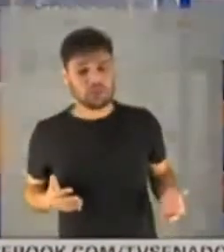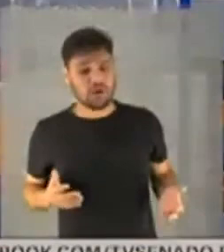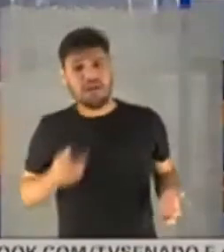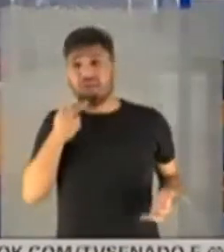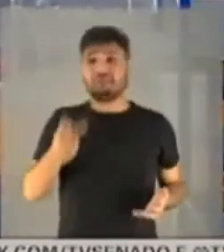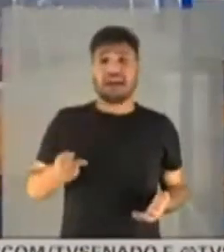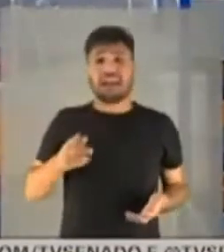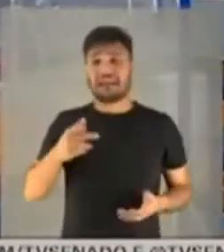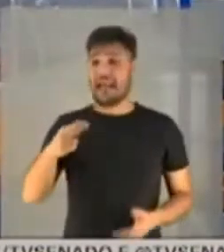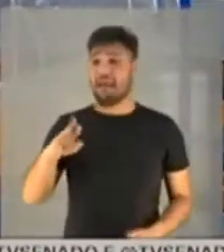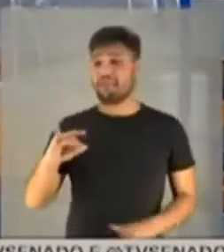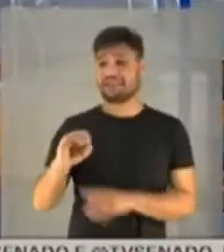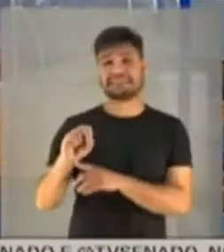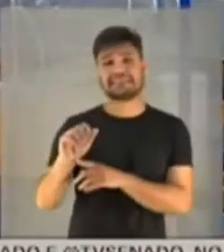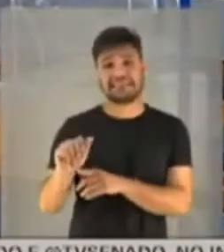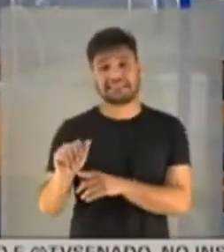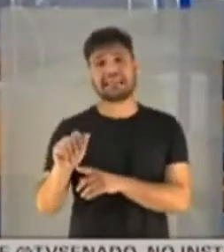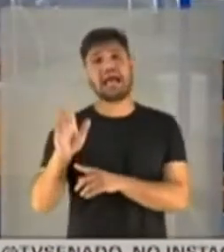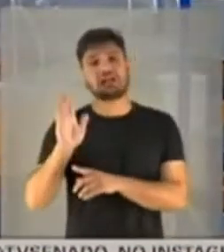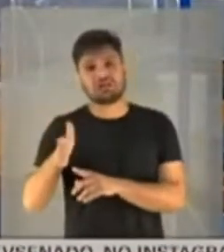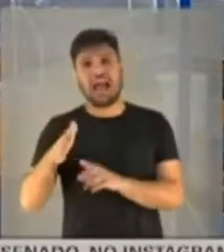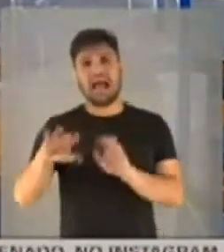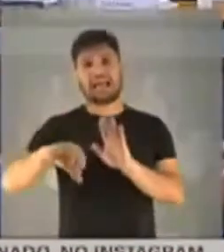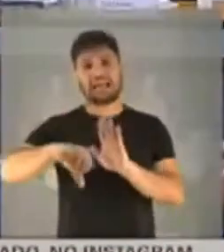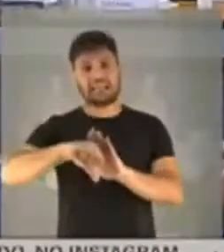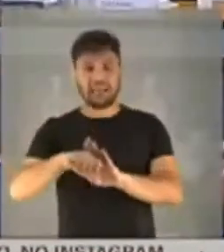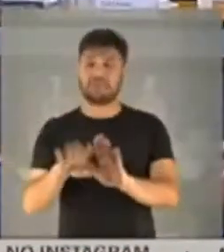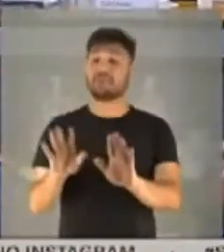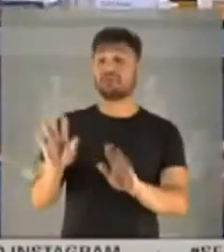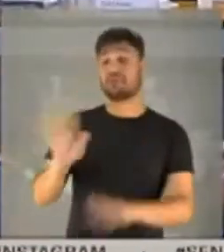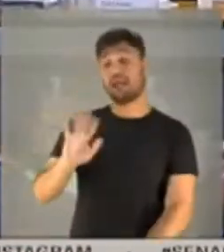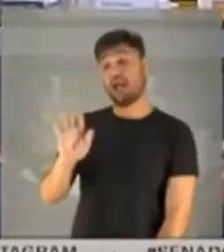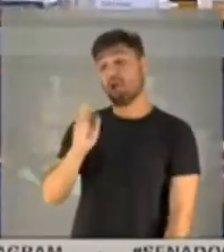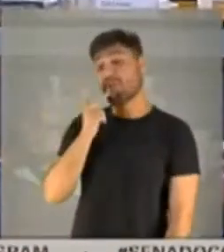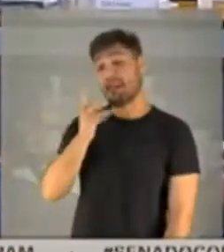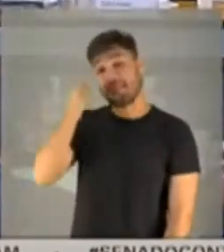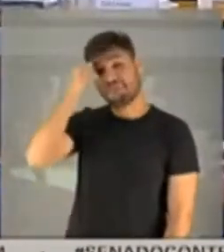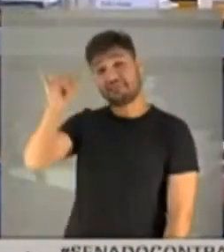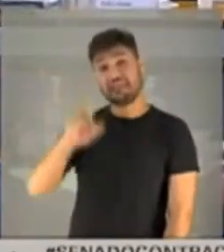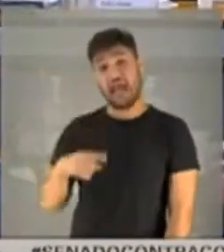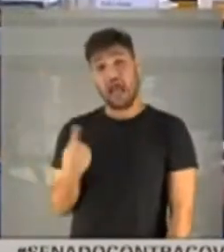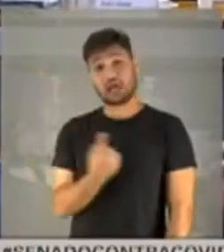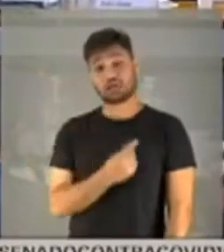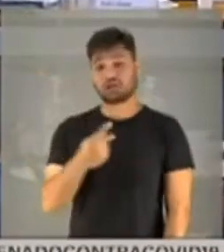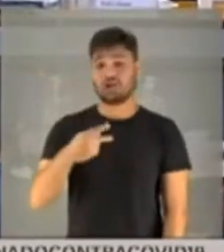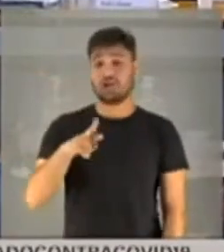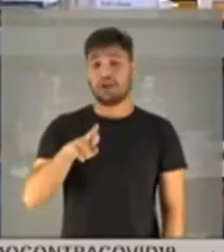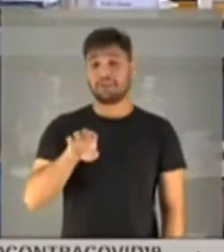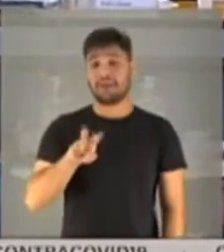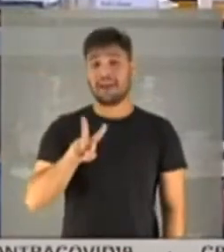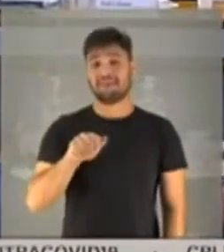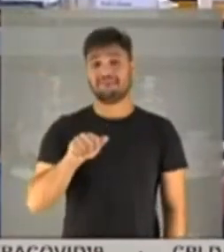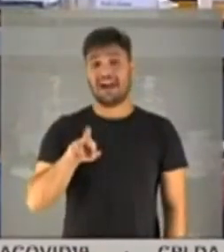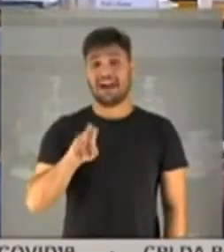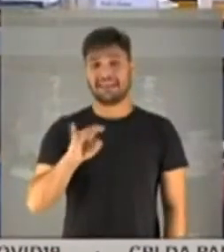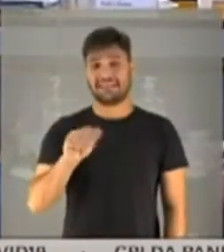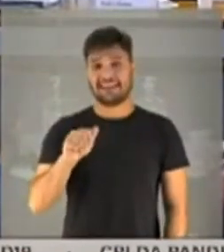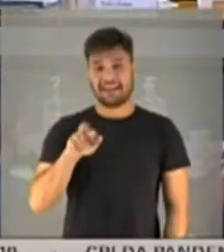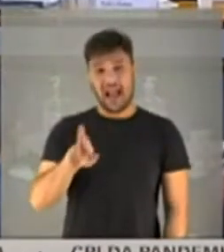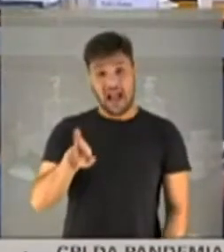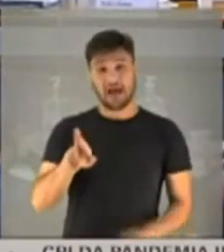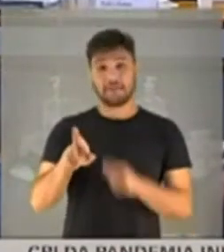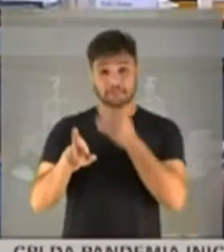que a Precisa está incorrendo na prática de crime. dizendo que para não prevaricarmos, para não prevaricarmos, para que